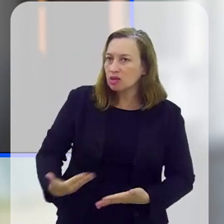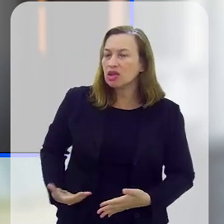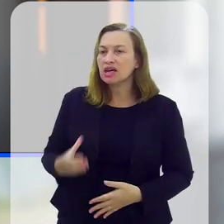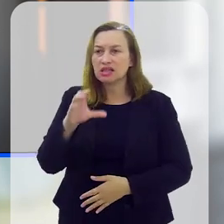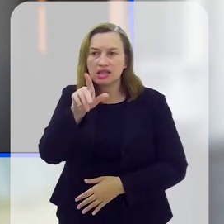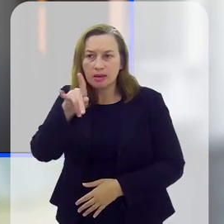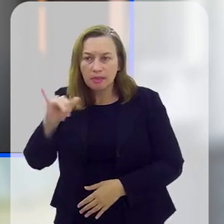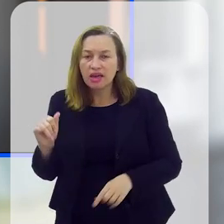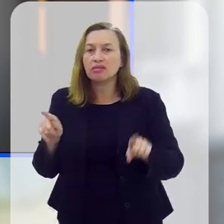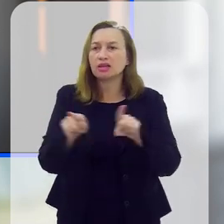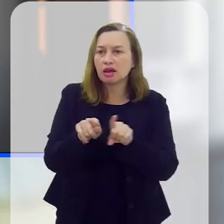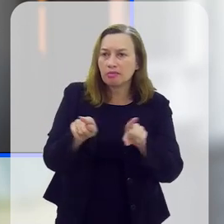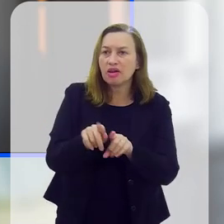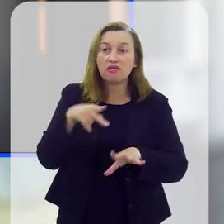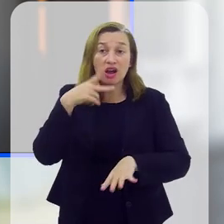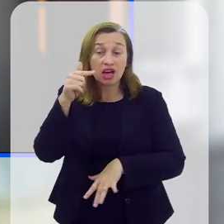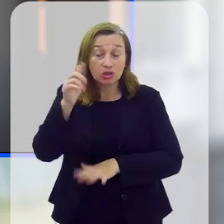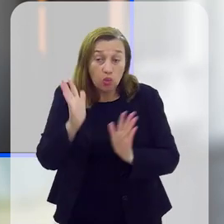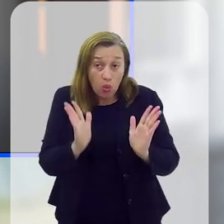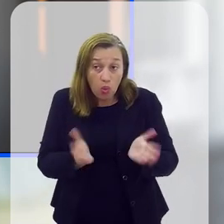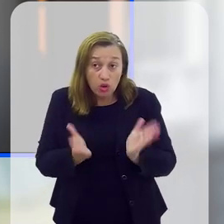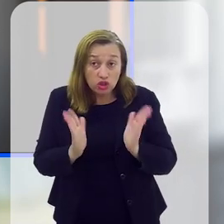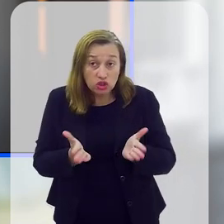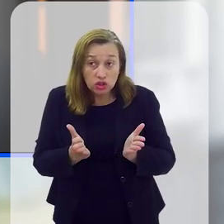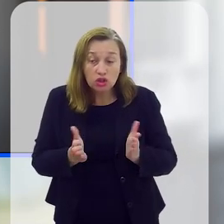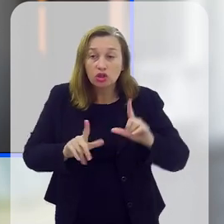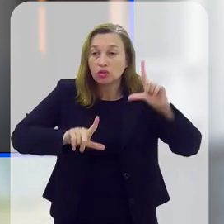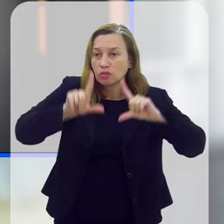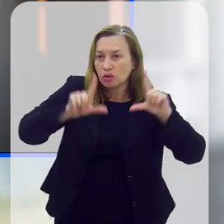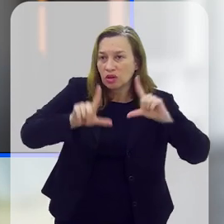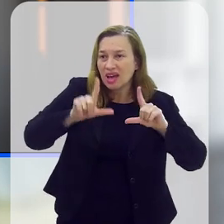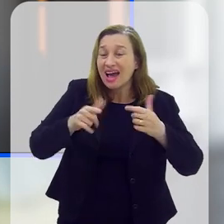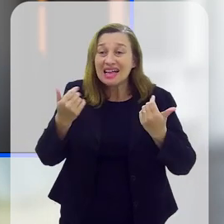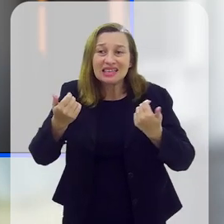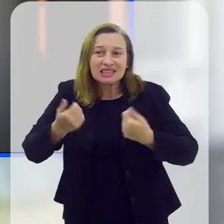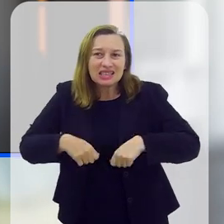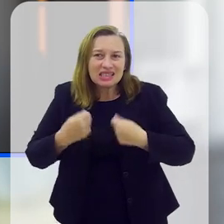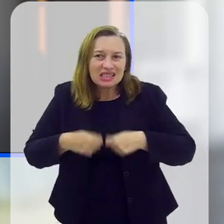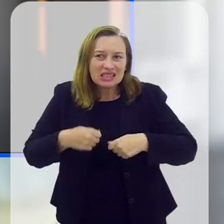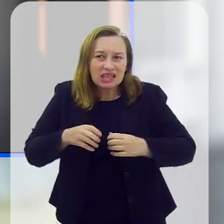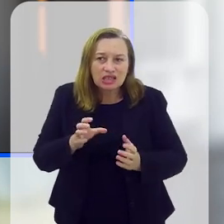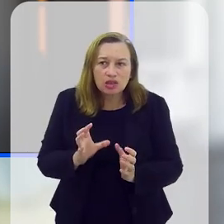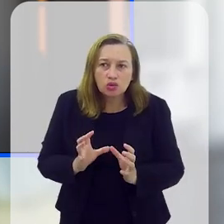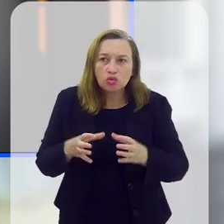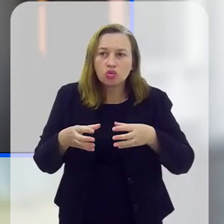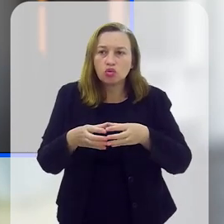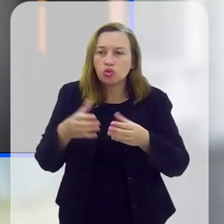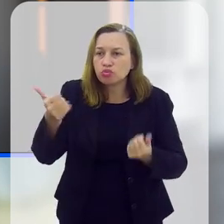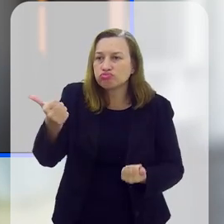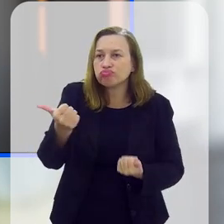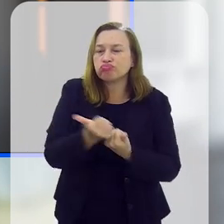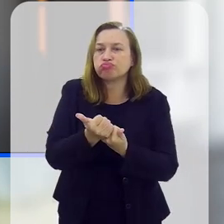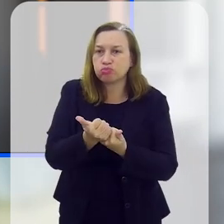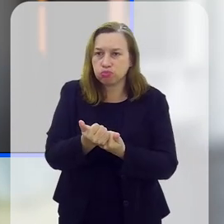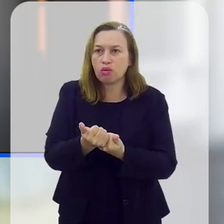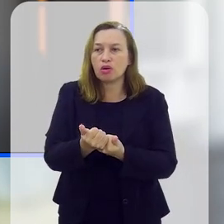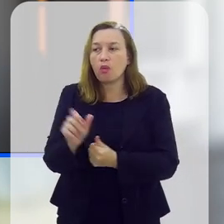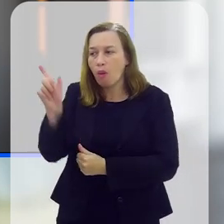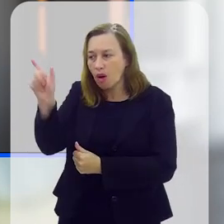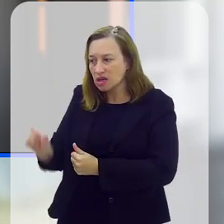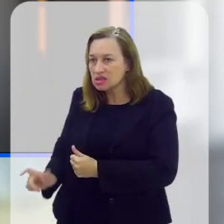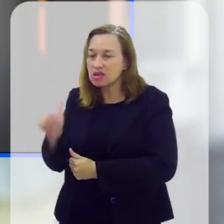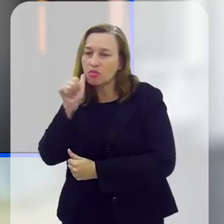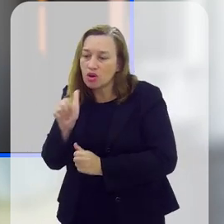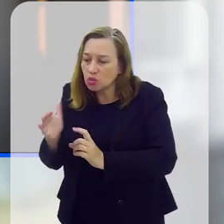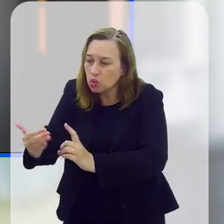audiências da CPI, e também já foi levantada aqui no programa hoje, é a questão da necessidade de garantir uma rede de proteção a essa mulher,